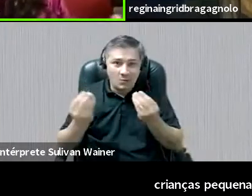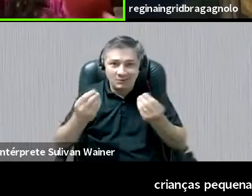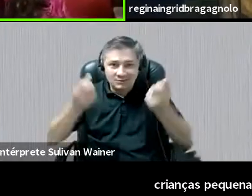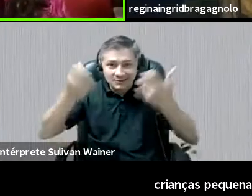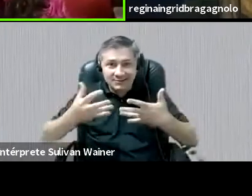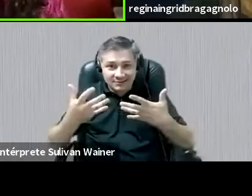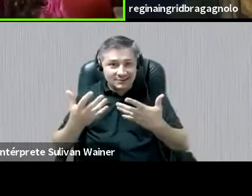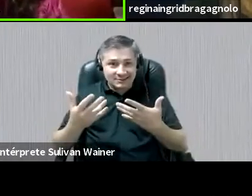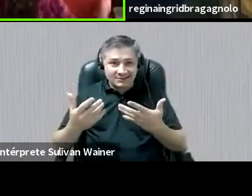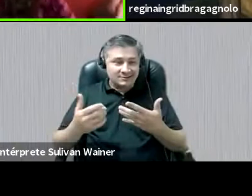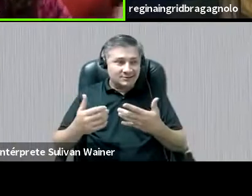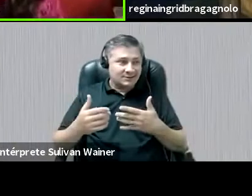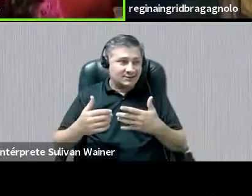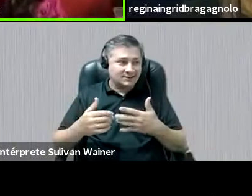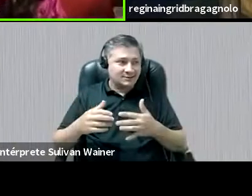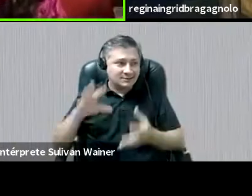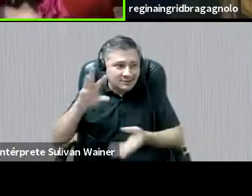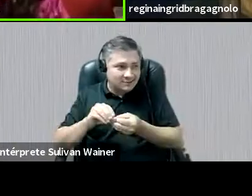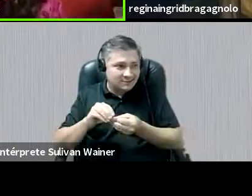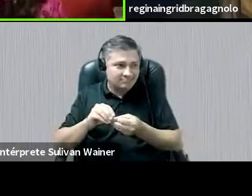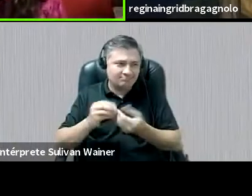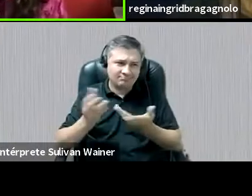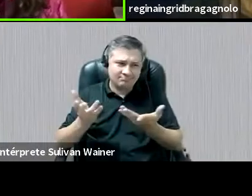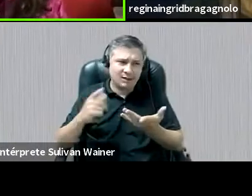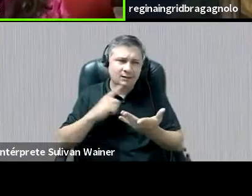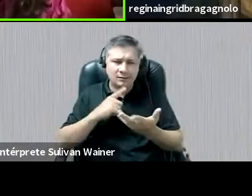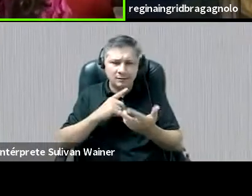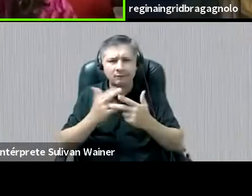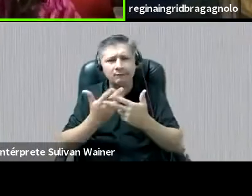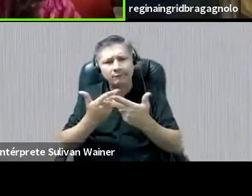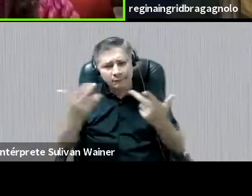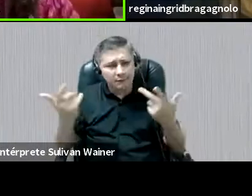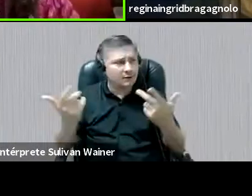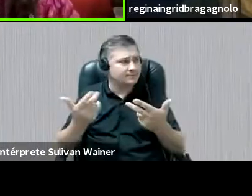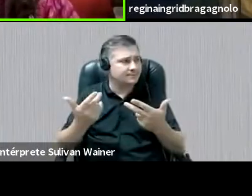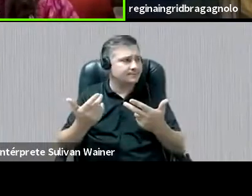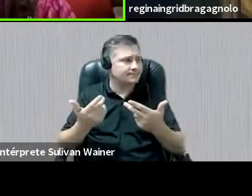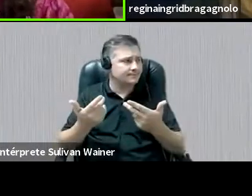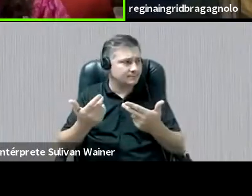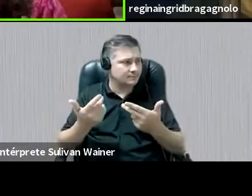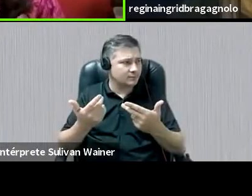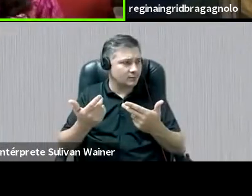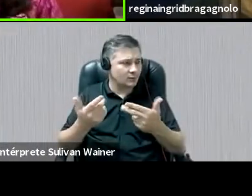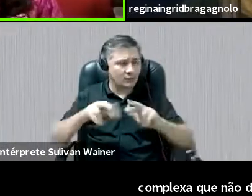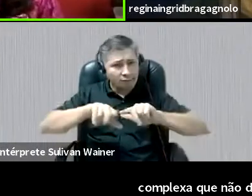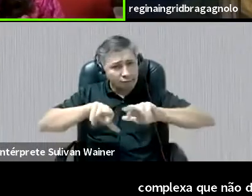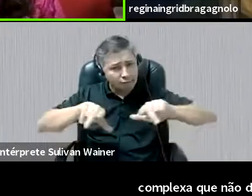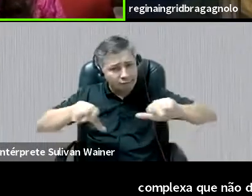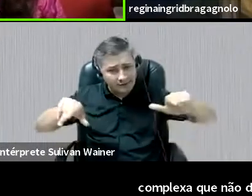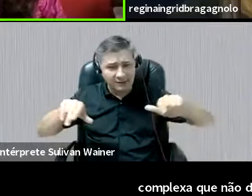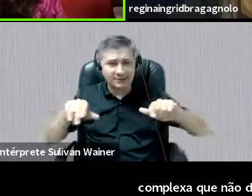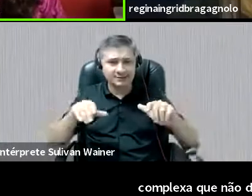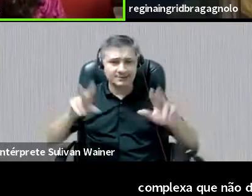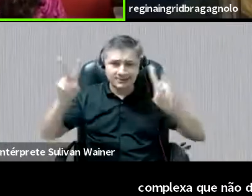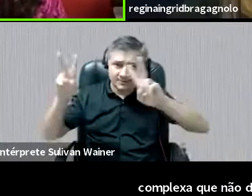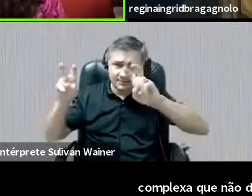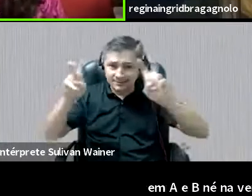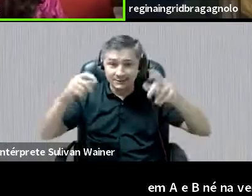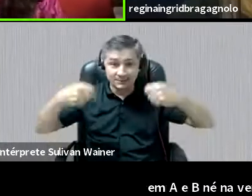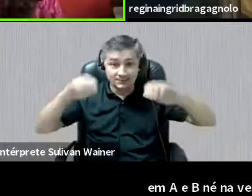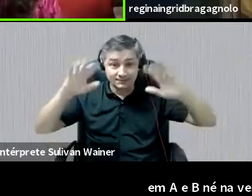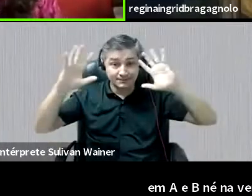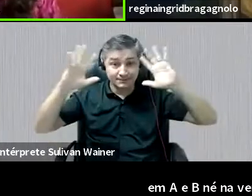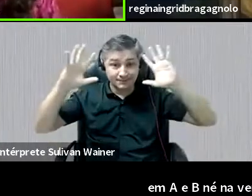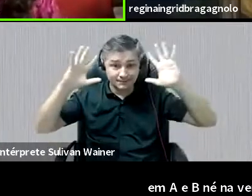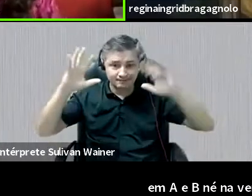em A e B, né, que, na verdade, traz uma lista grande de questões aí que a gente tem que pensar, né?